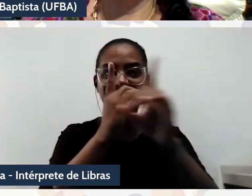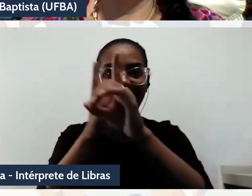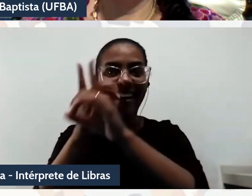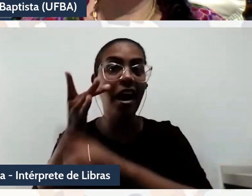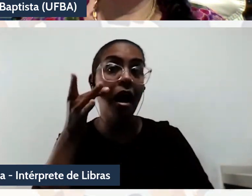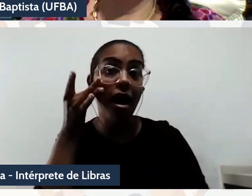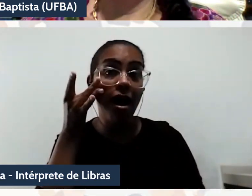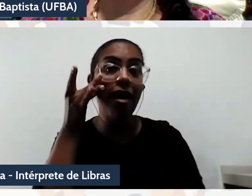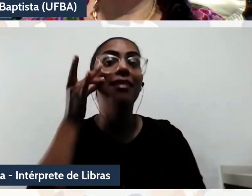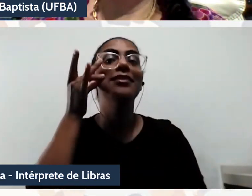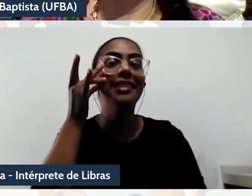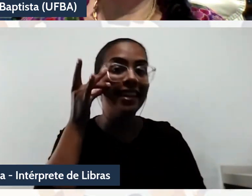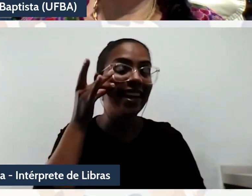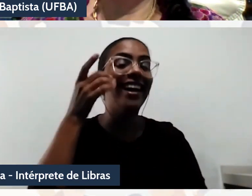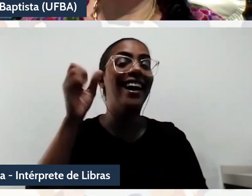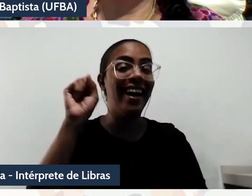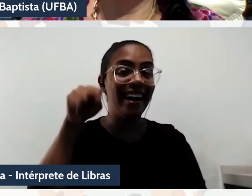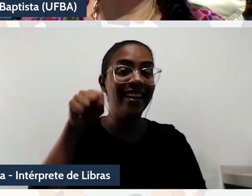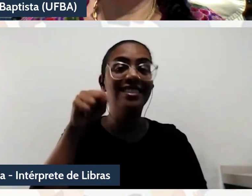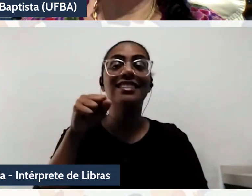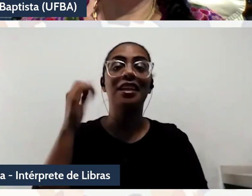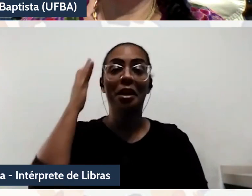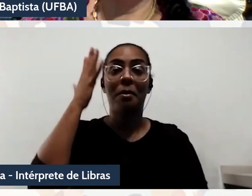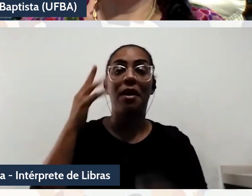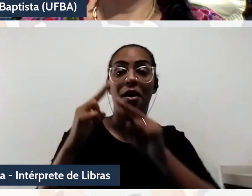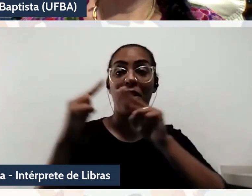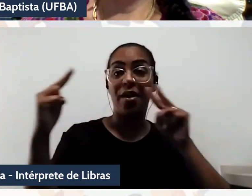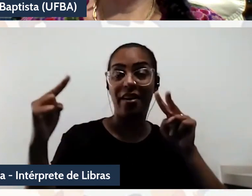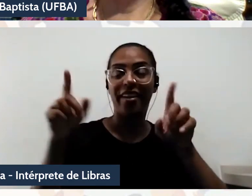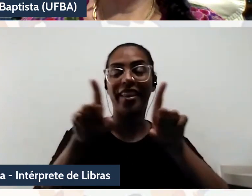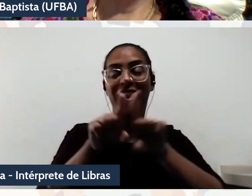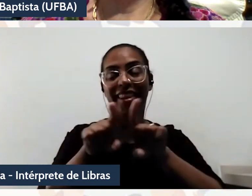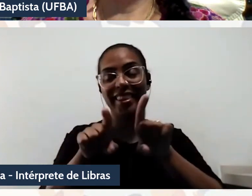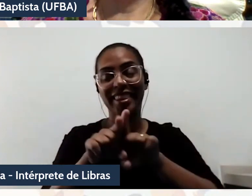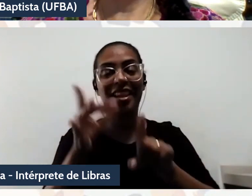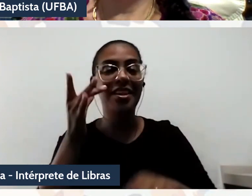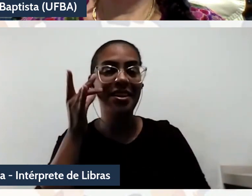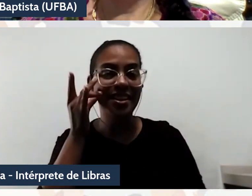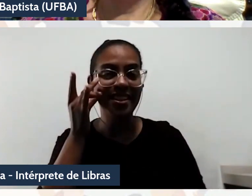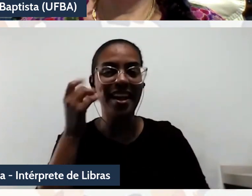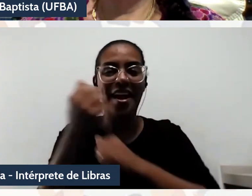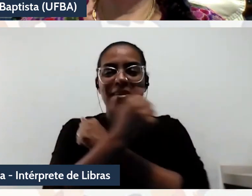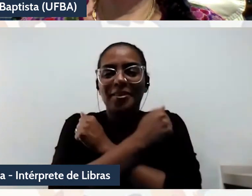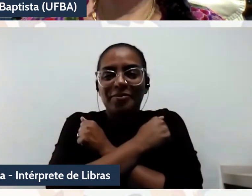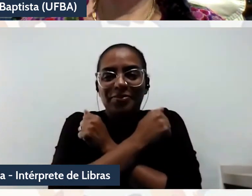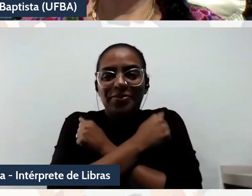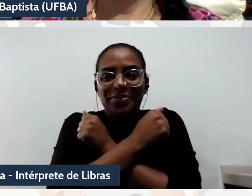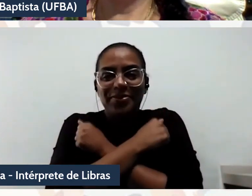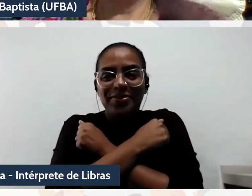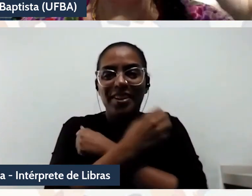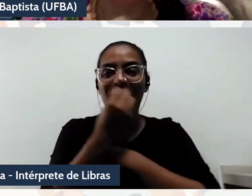presencialmente lá com o Luiz Paulo. Um abraço, gente. Uma boa noite.